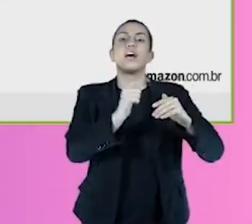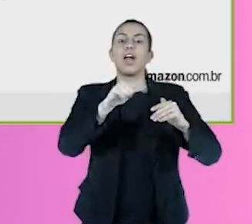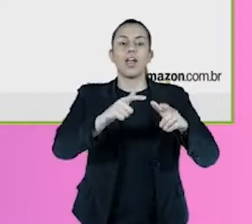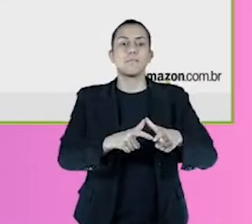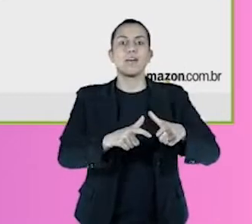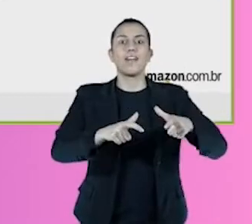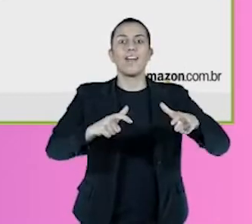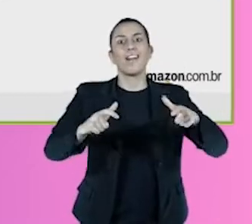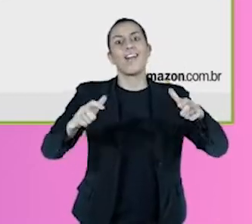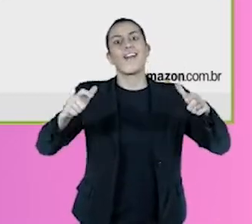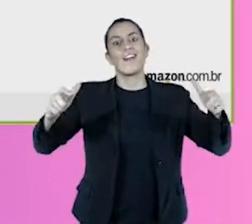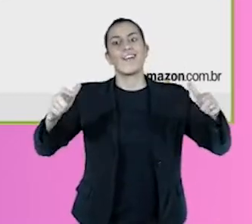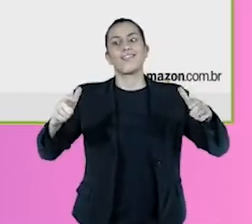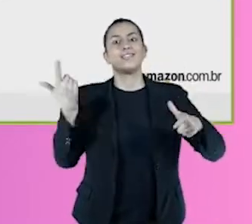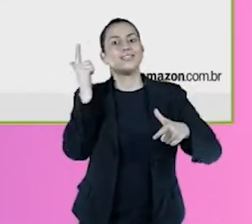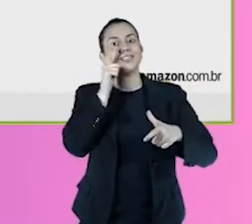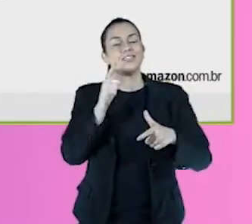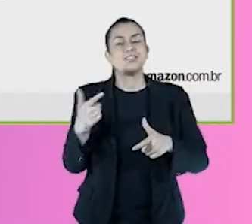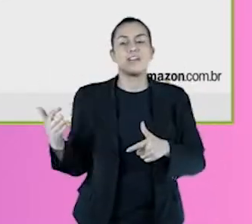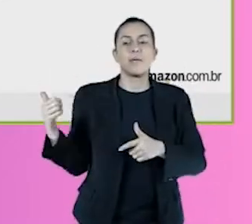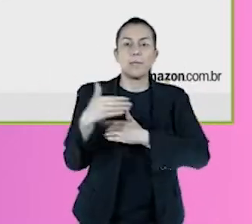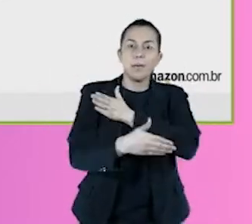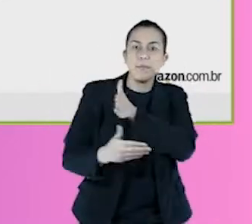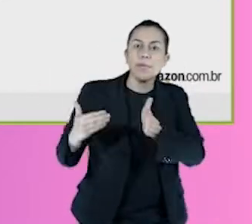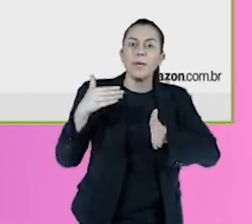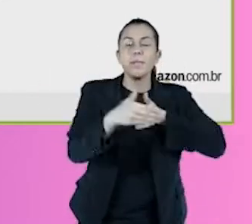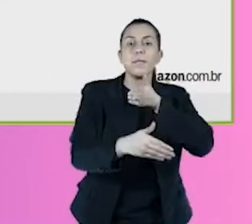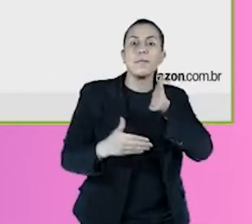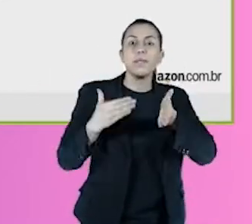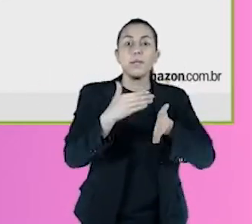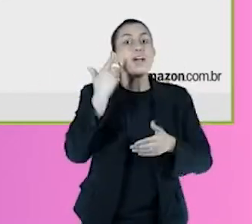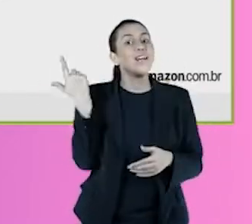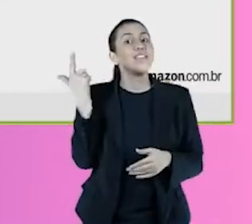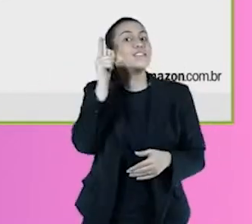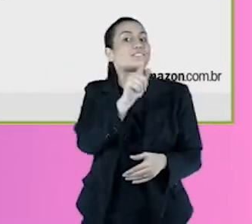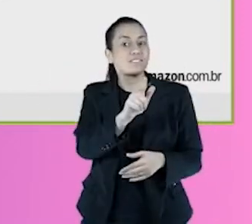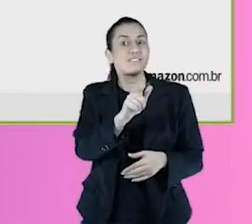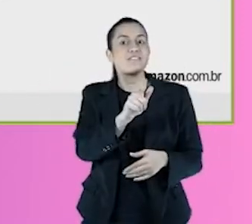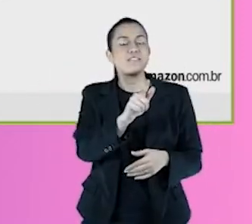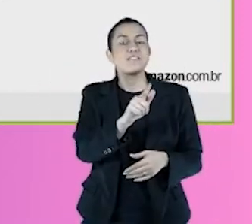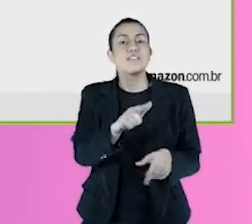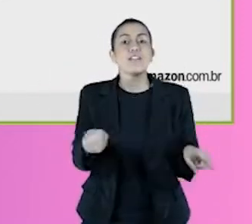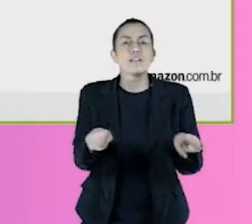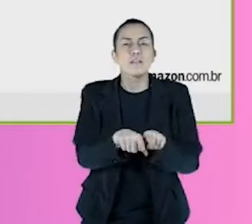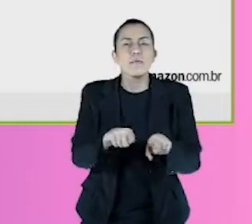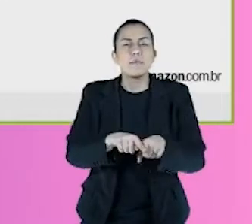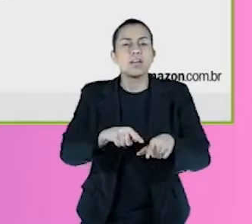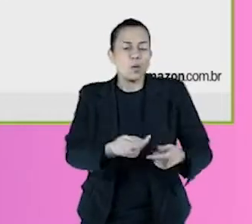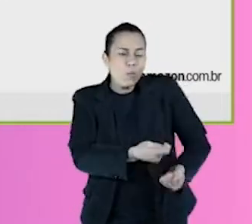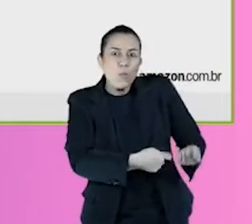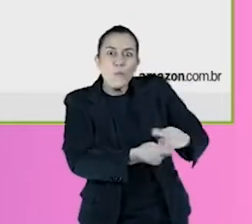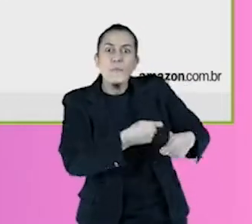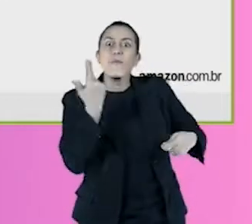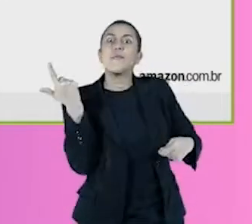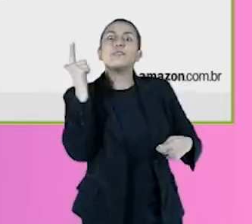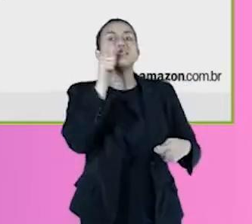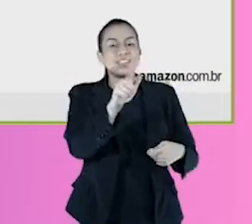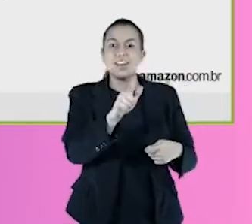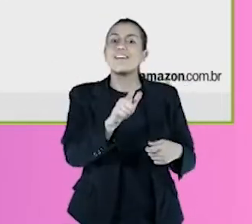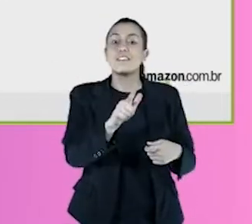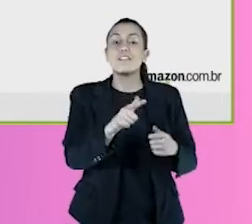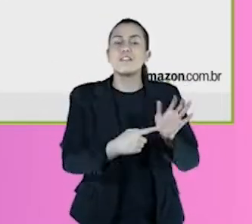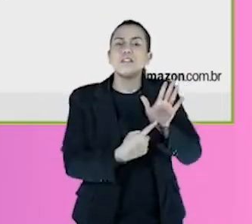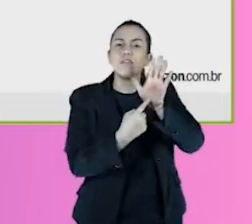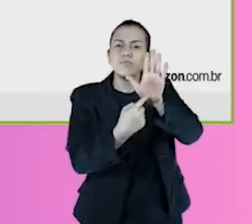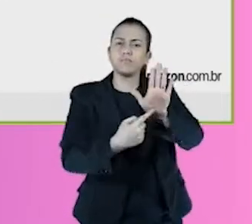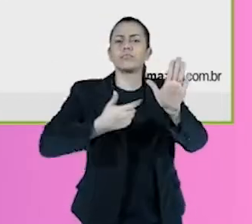conforme a gente vai crescendo, a vai ganhando escala, a gente vai conseguindo, né, até ter mais economias, né, e o que traz